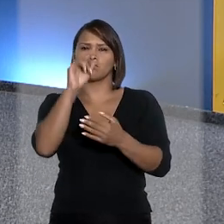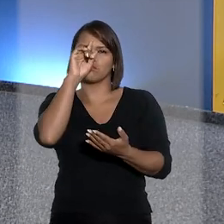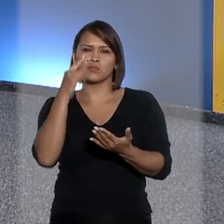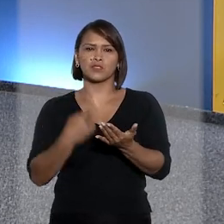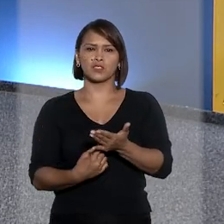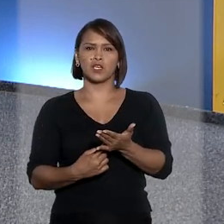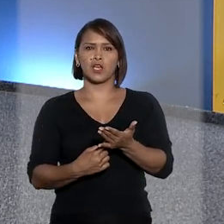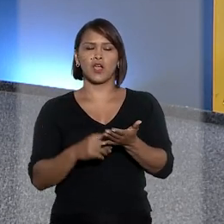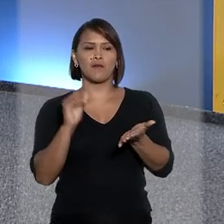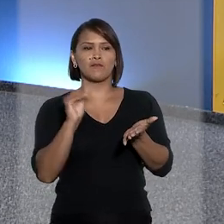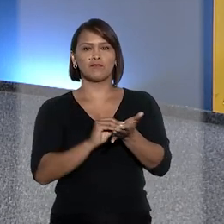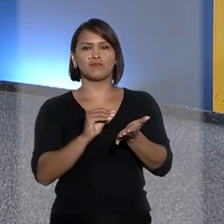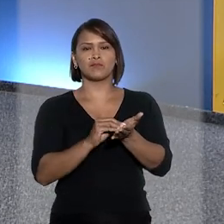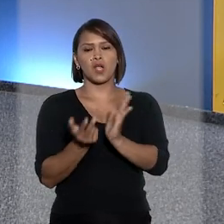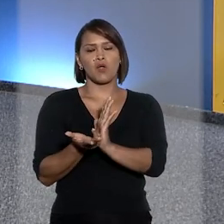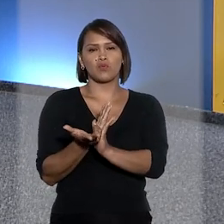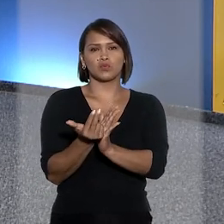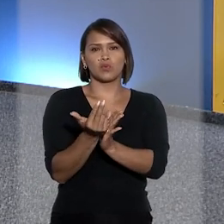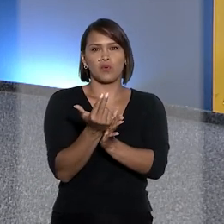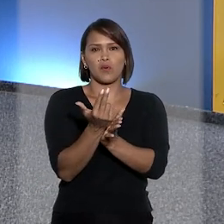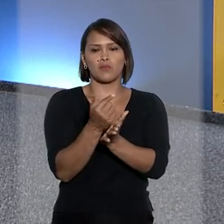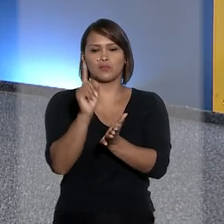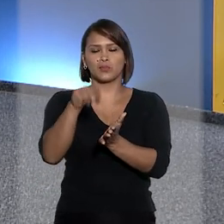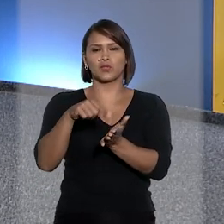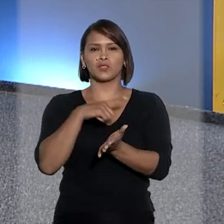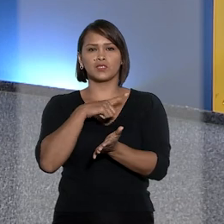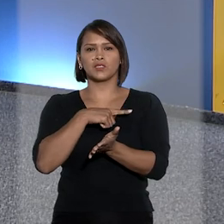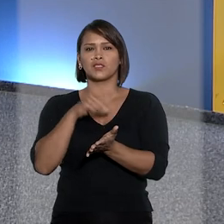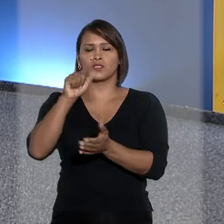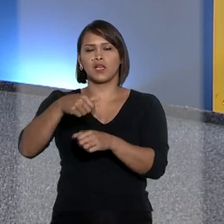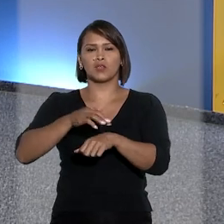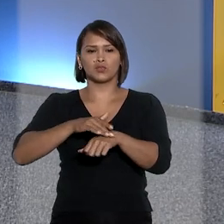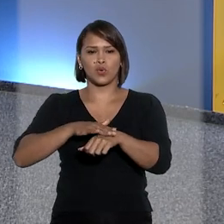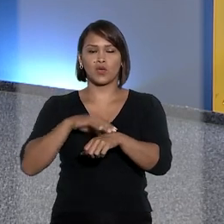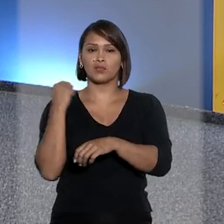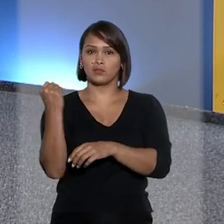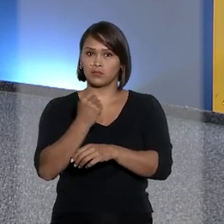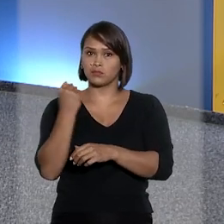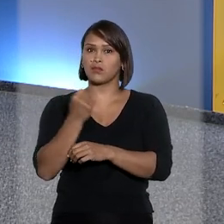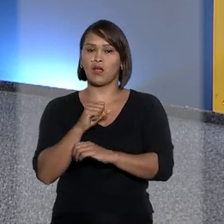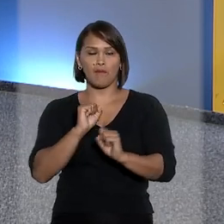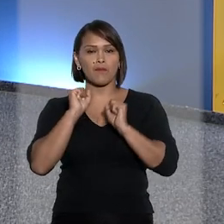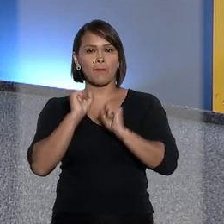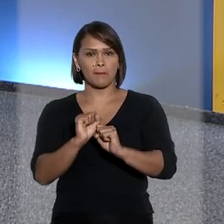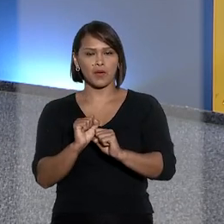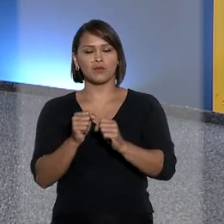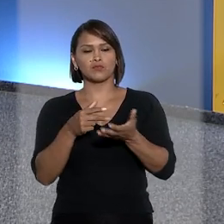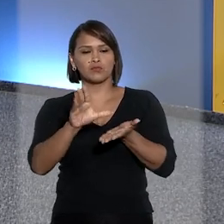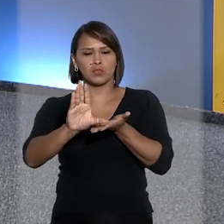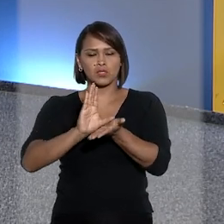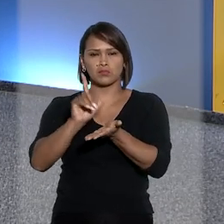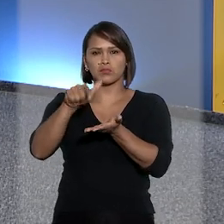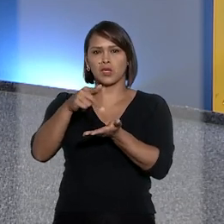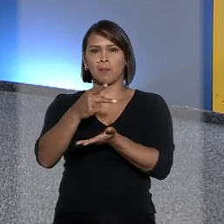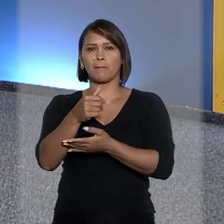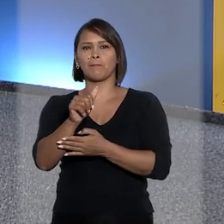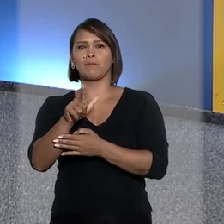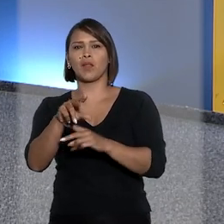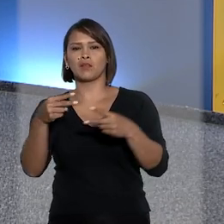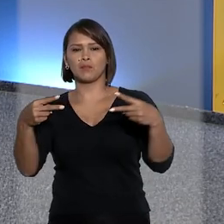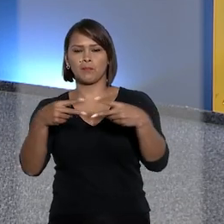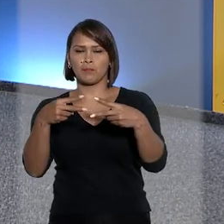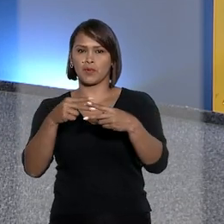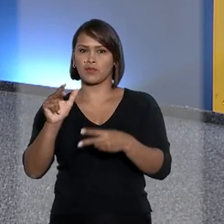decidiram que isenção de imposto de renda concedida a portador de doença grave vale para resgate de planos de